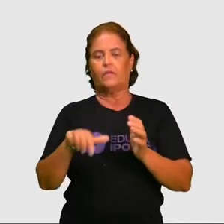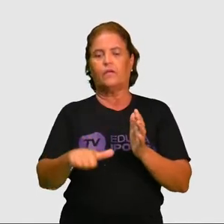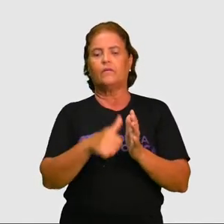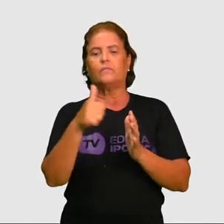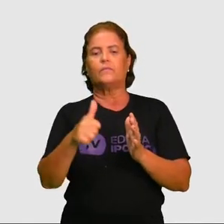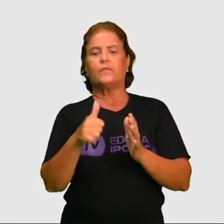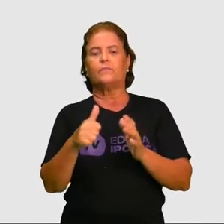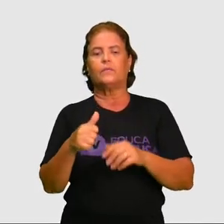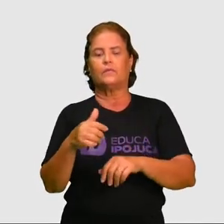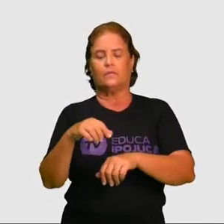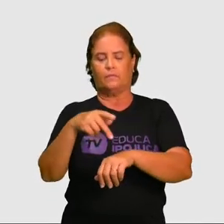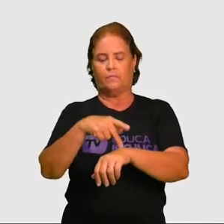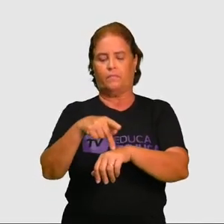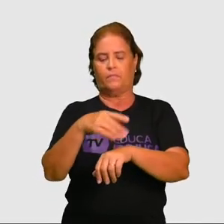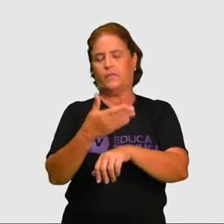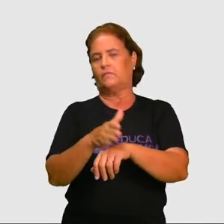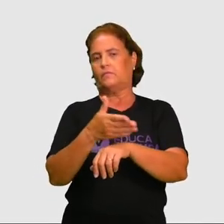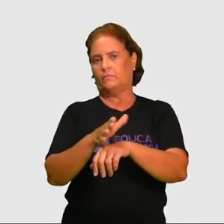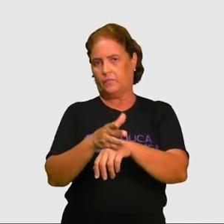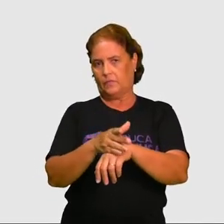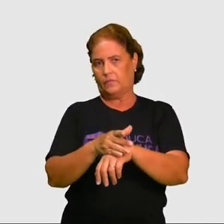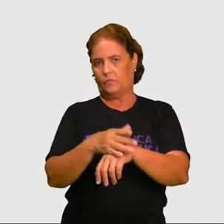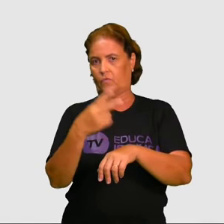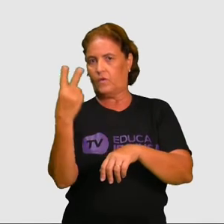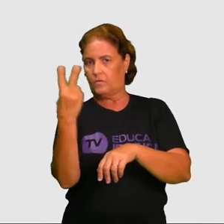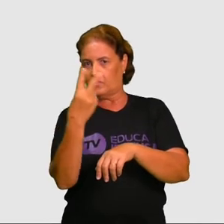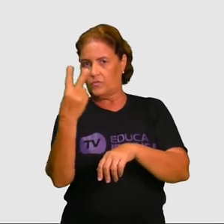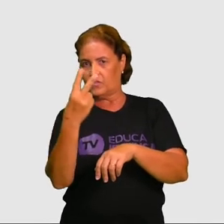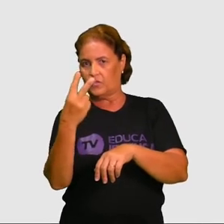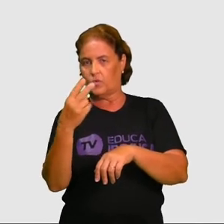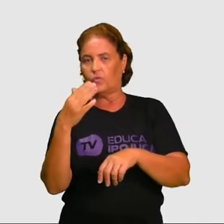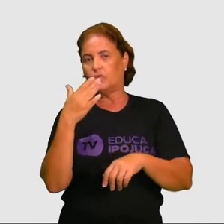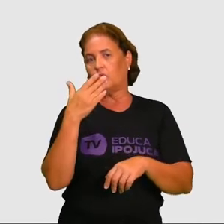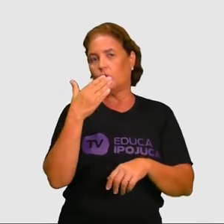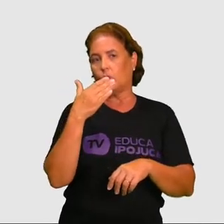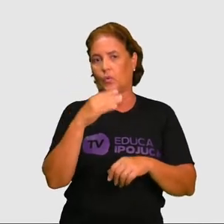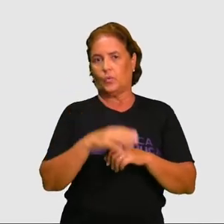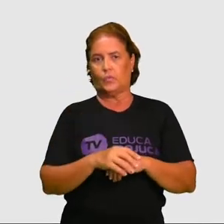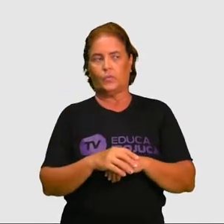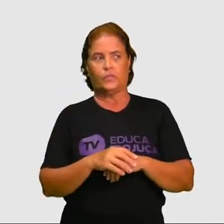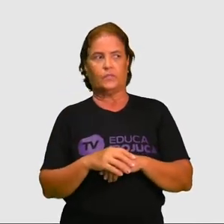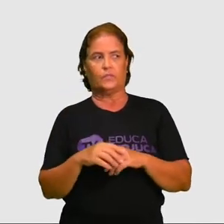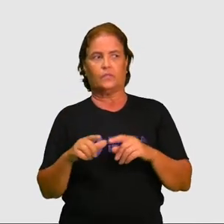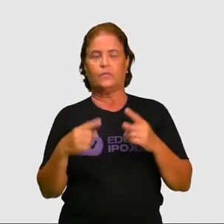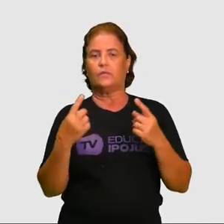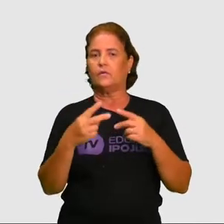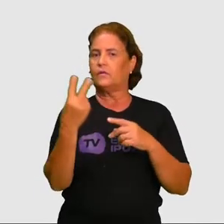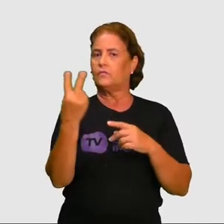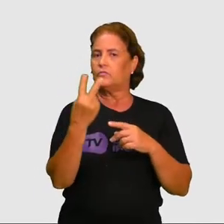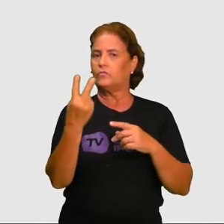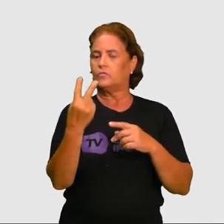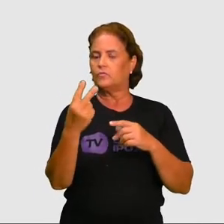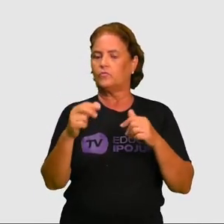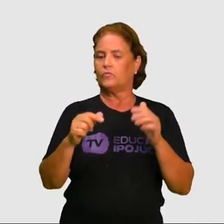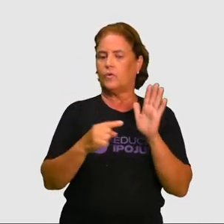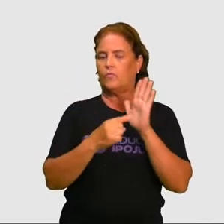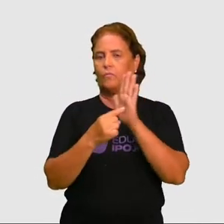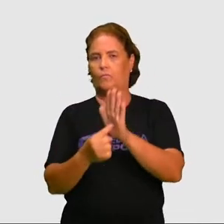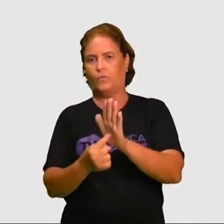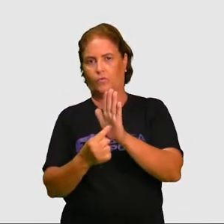branco. E a segunda imagem já é colorida. Duas imagens em paralelo de uma extensão de tempo, que